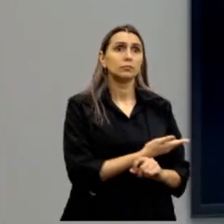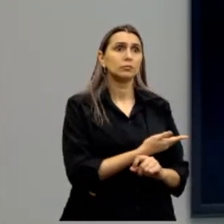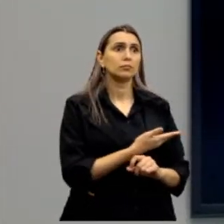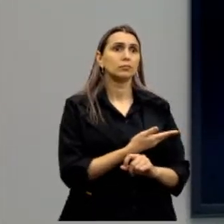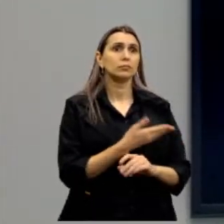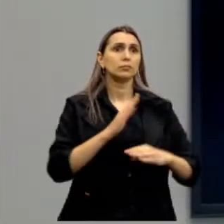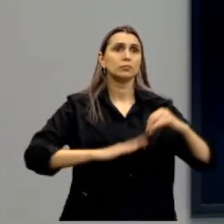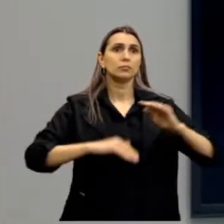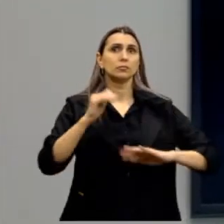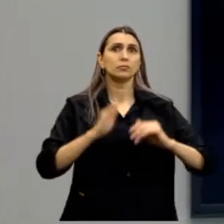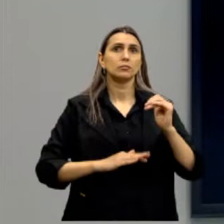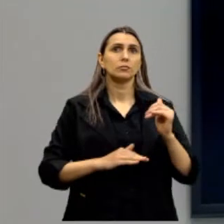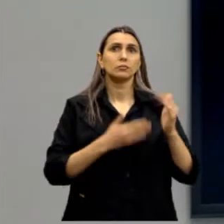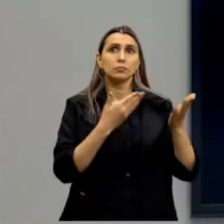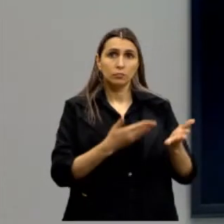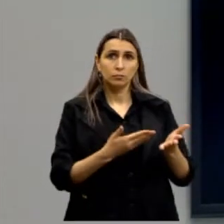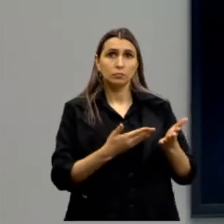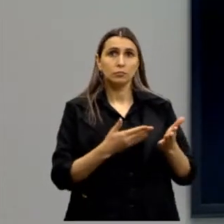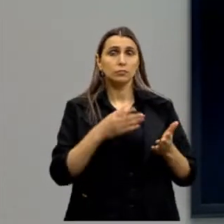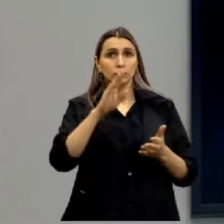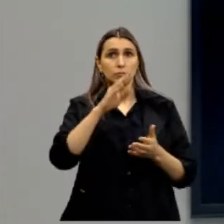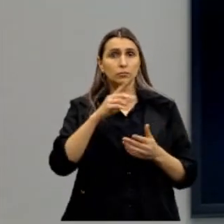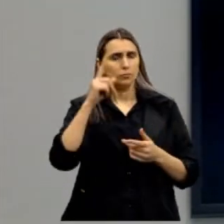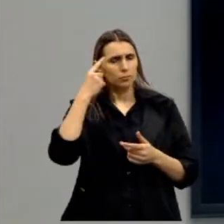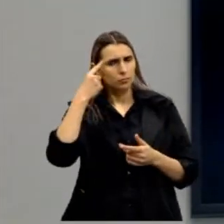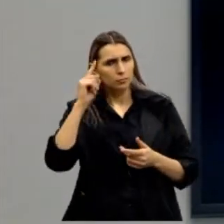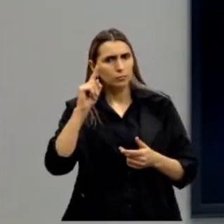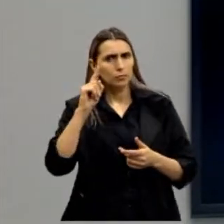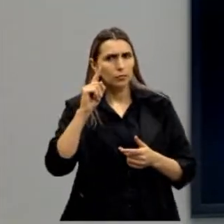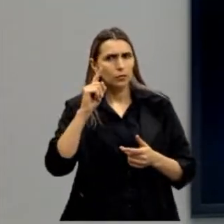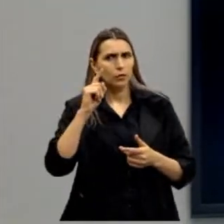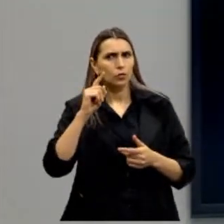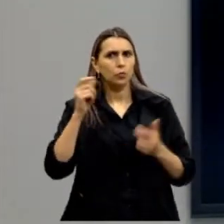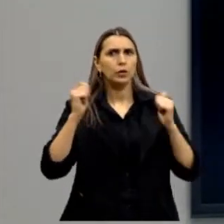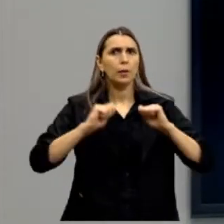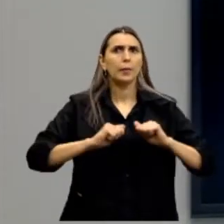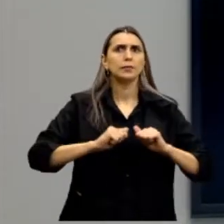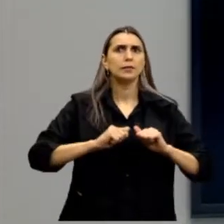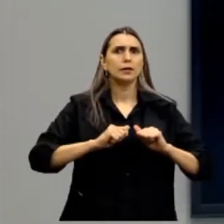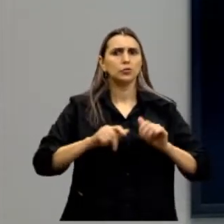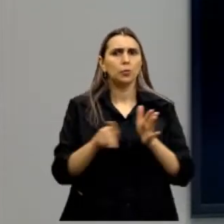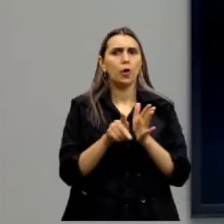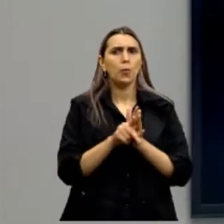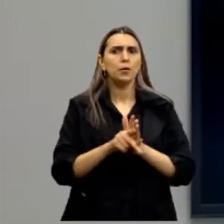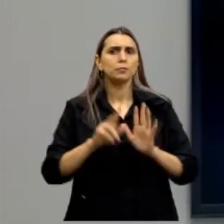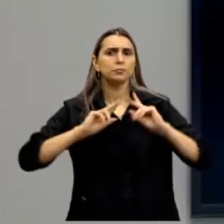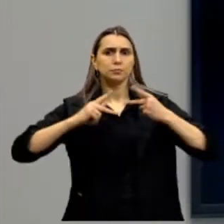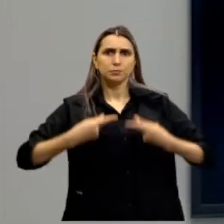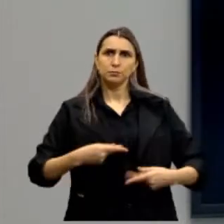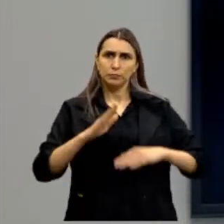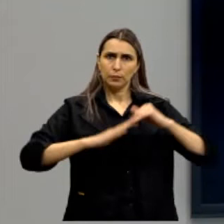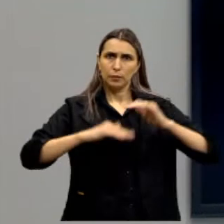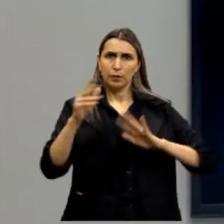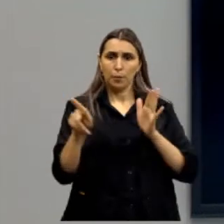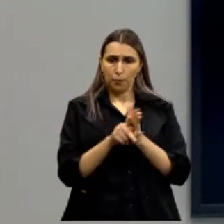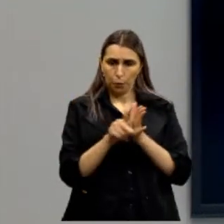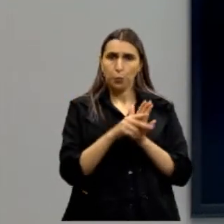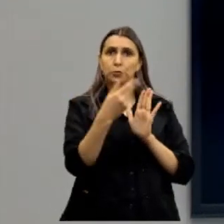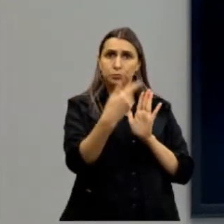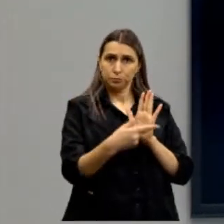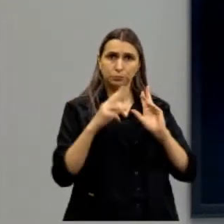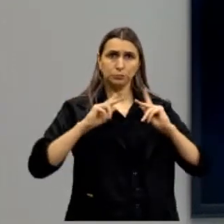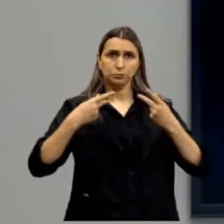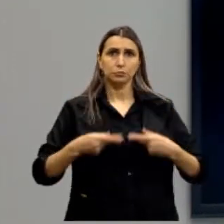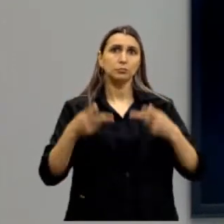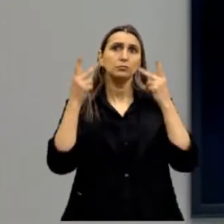A prática política decorre de uma faculdade inata do ser humano, ou seja, está nele mesmo, essa prática, está nele, por isso que é zoopoliticom,